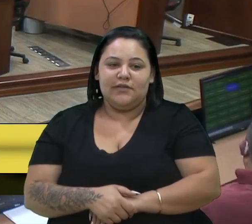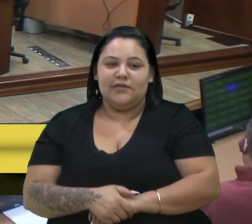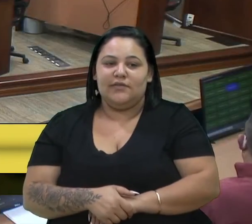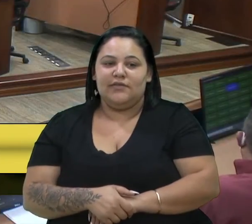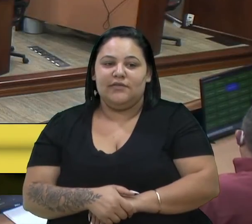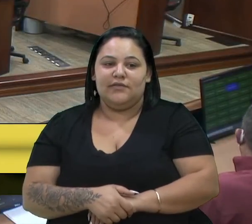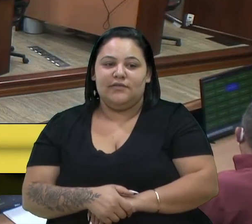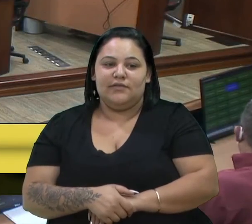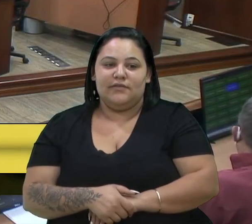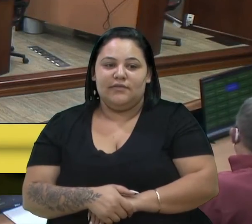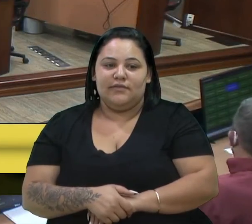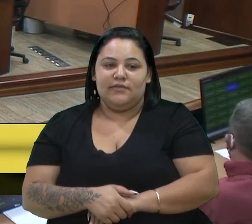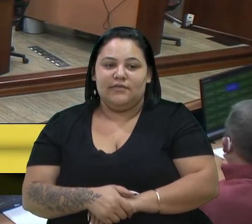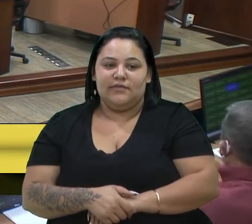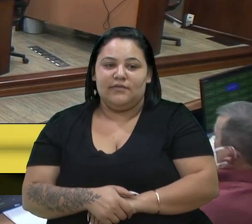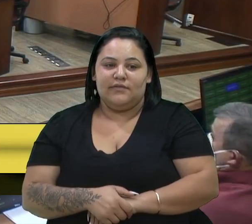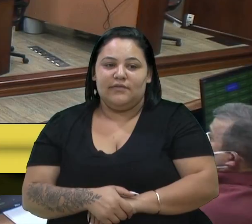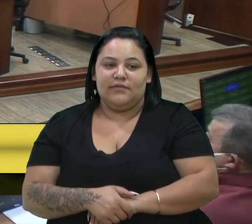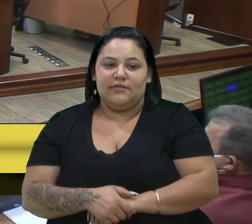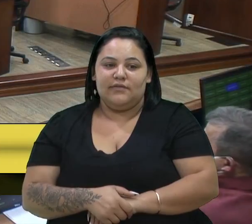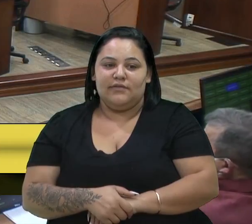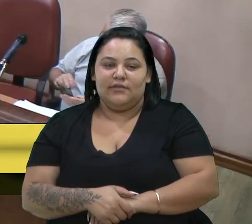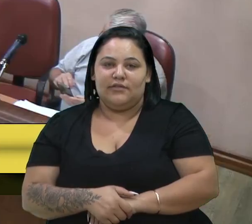Obrigado. Obrigado. Obrigado.